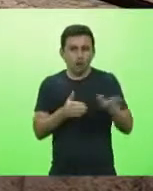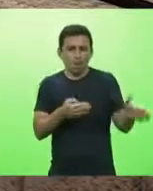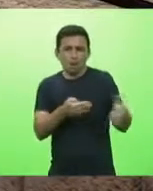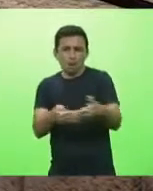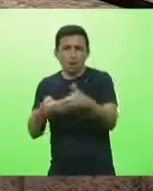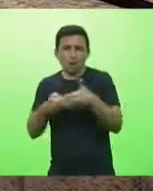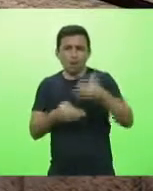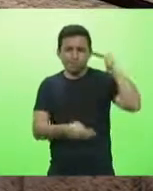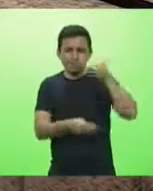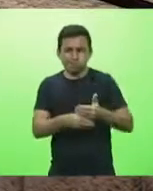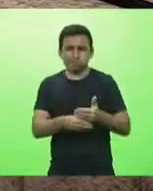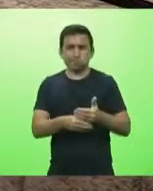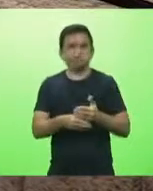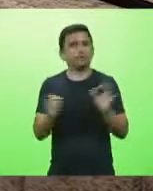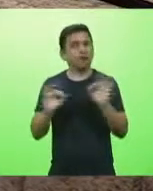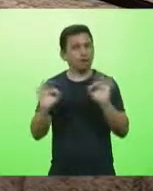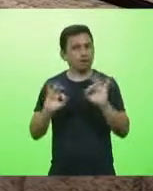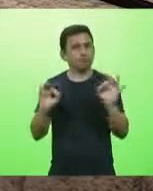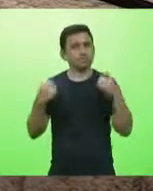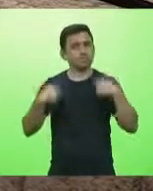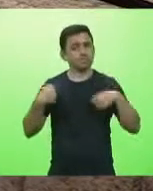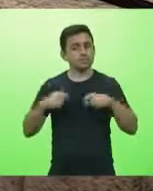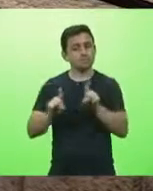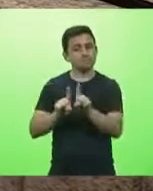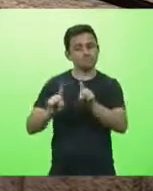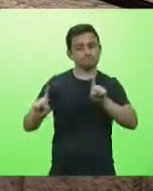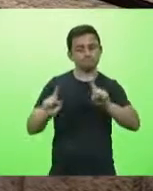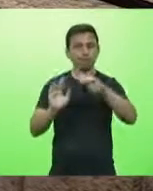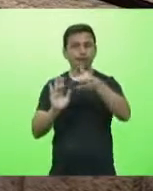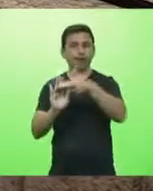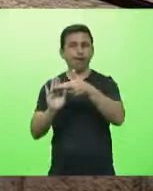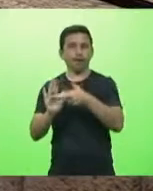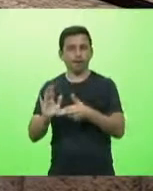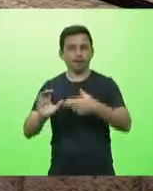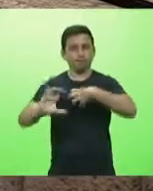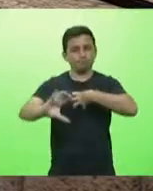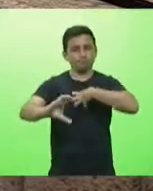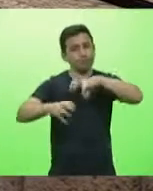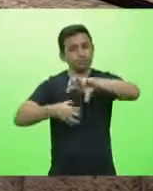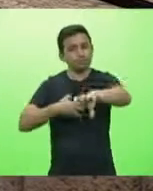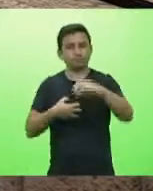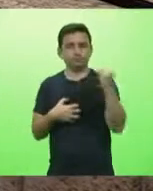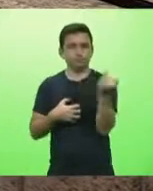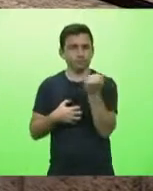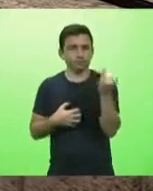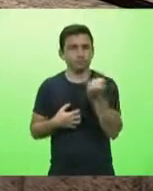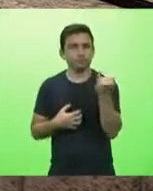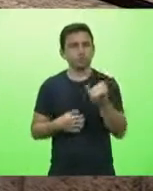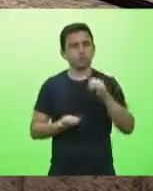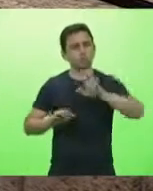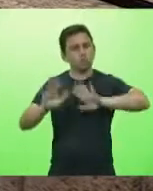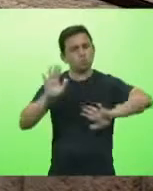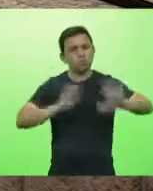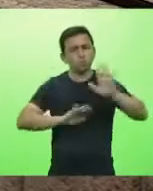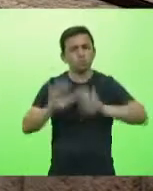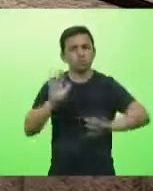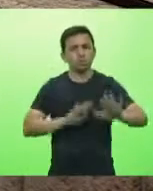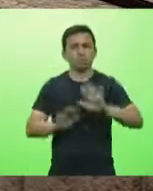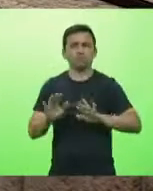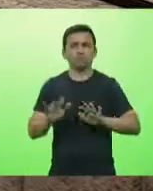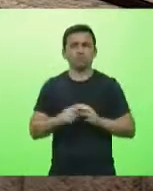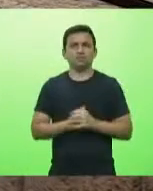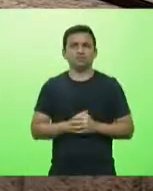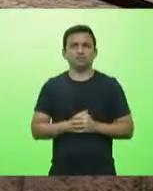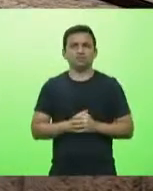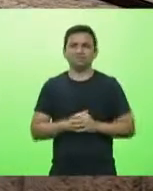regramento distanciamento cabe empatia cabe termos os cuidados e esses setores